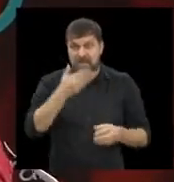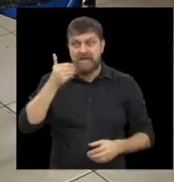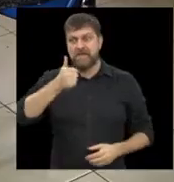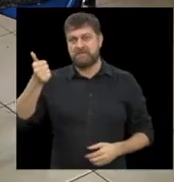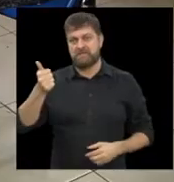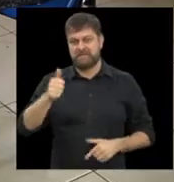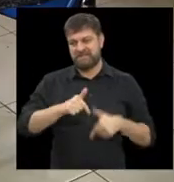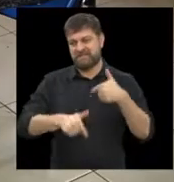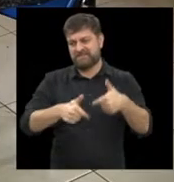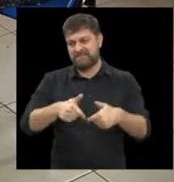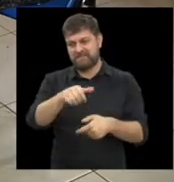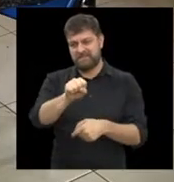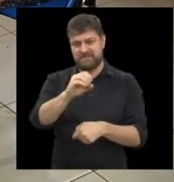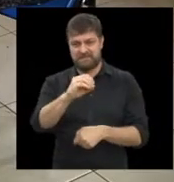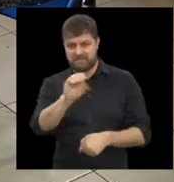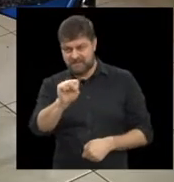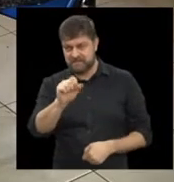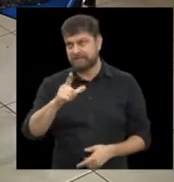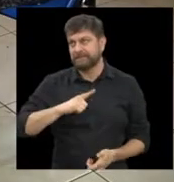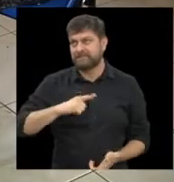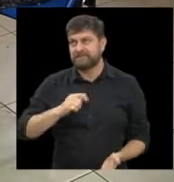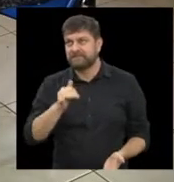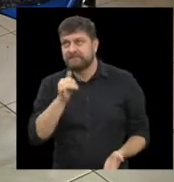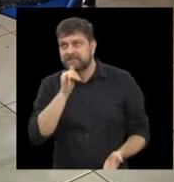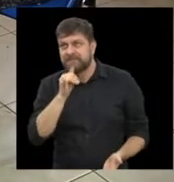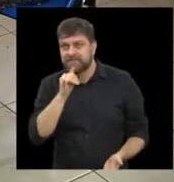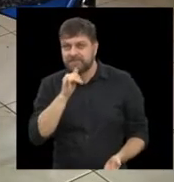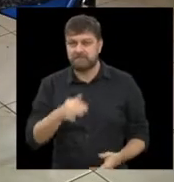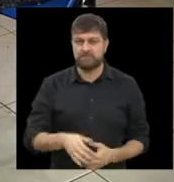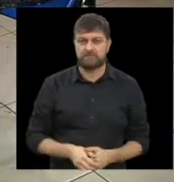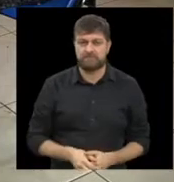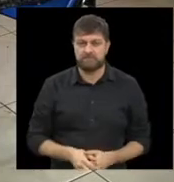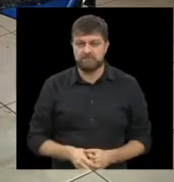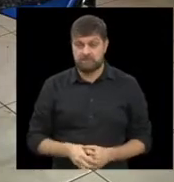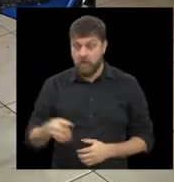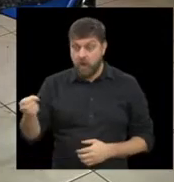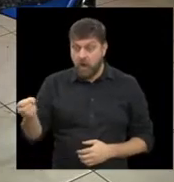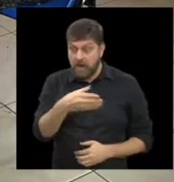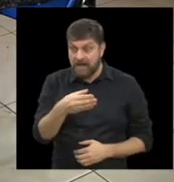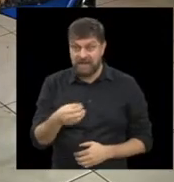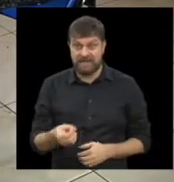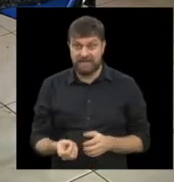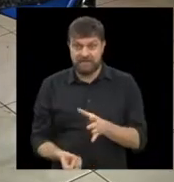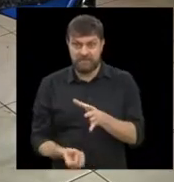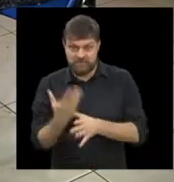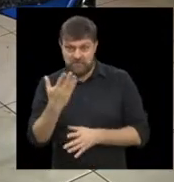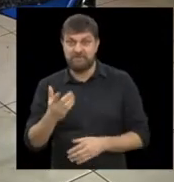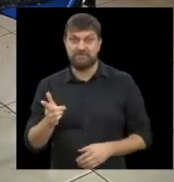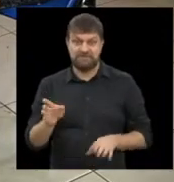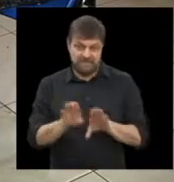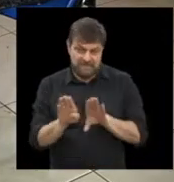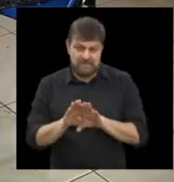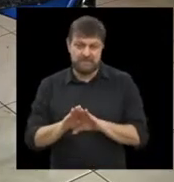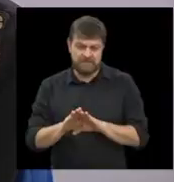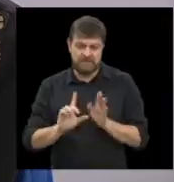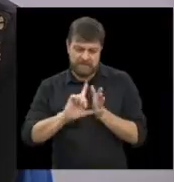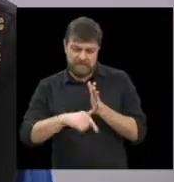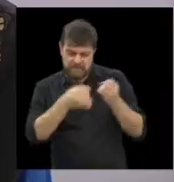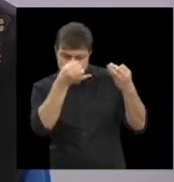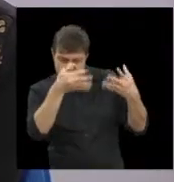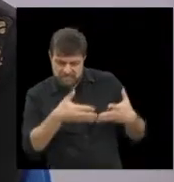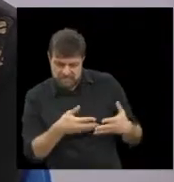Temos, por exemplo, o Recriando, que agora, mais um pouquinho mais, vai ter a oportunidade de conhecer esse trabalho.